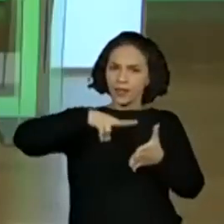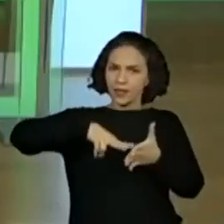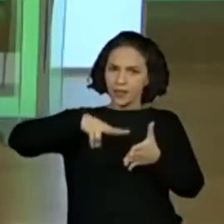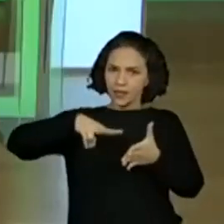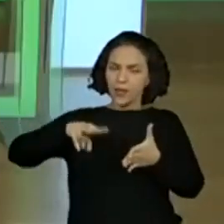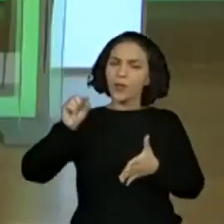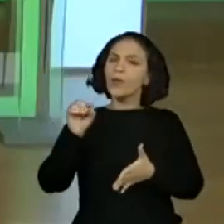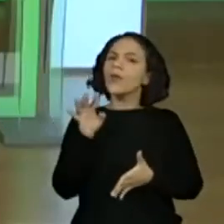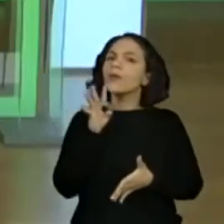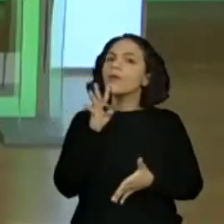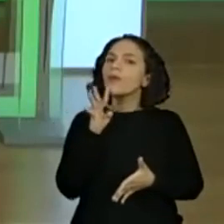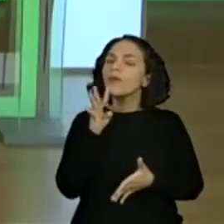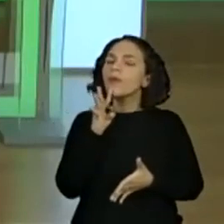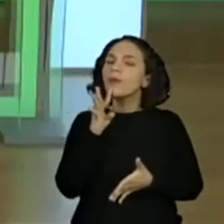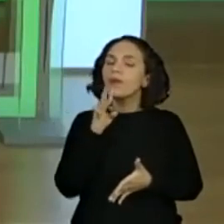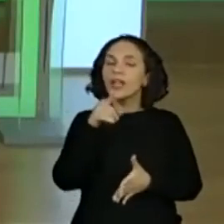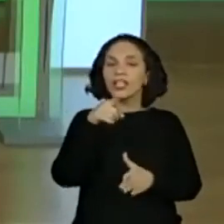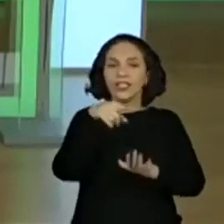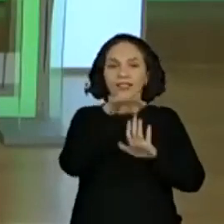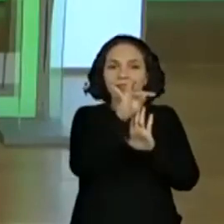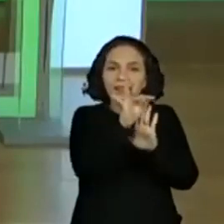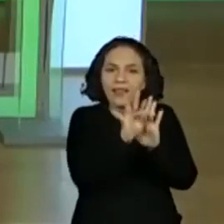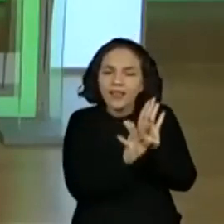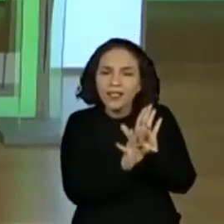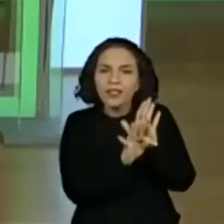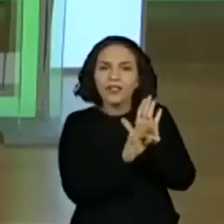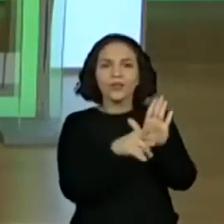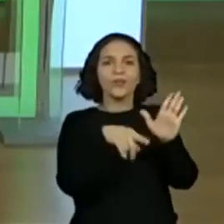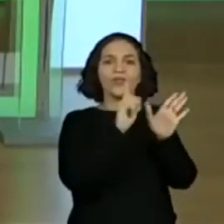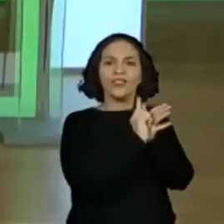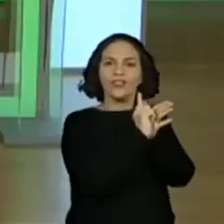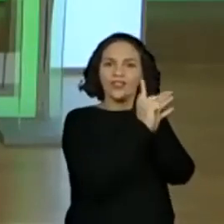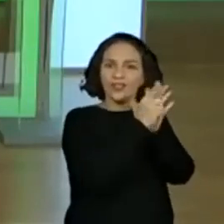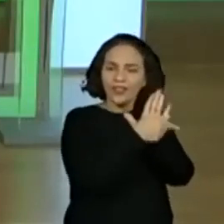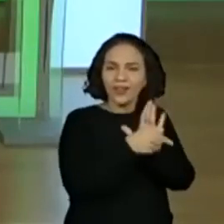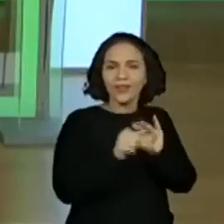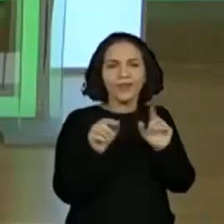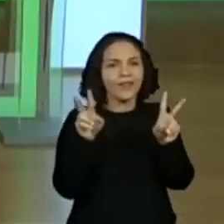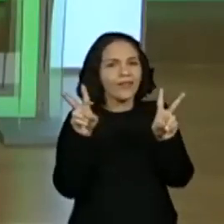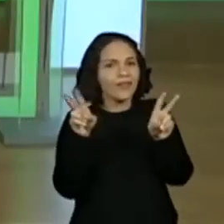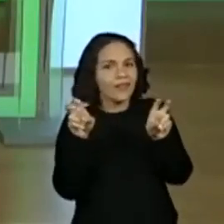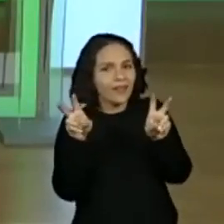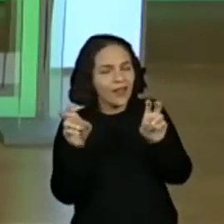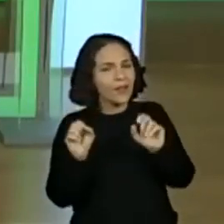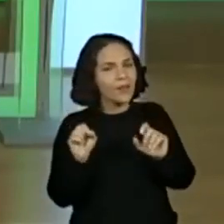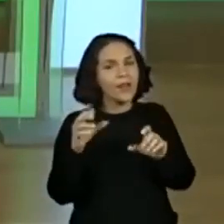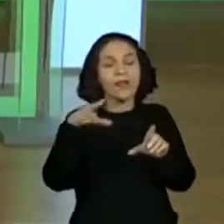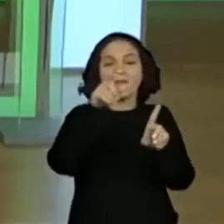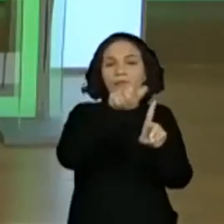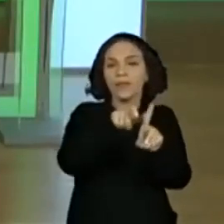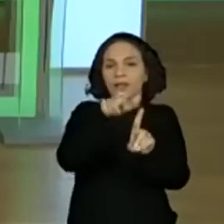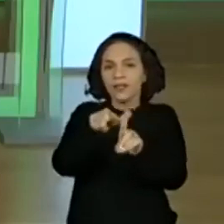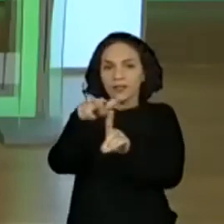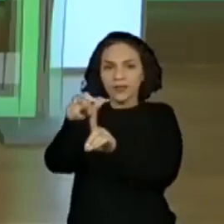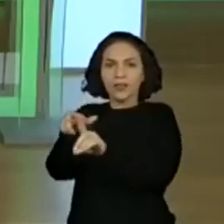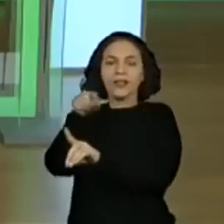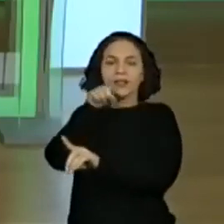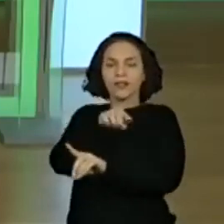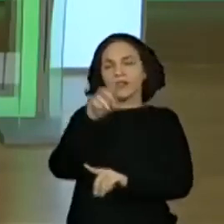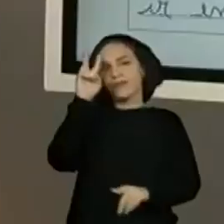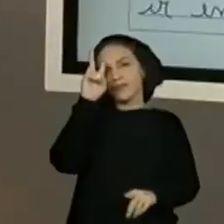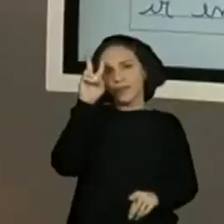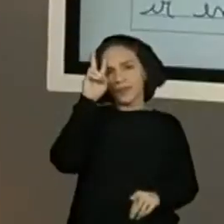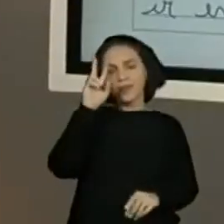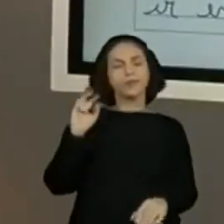conhecer o gênero, o enredo, o assunto, as personagens que estavam aí no caso deste conto,